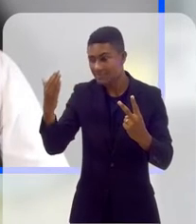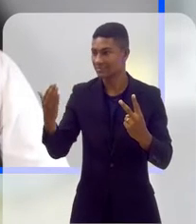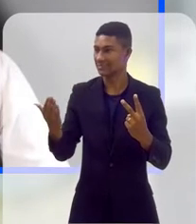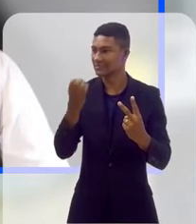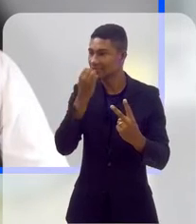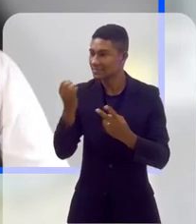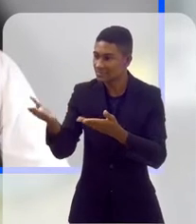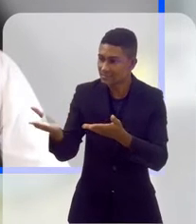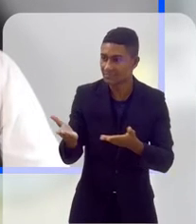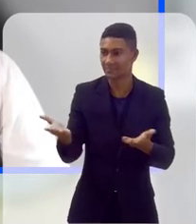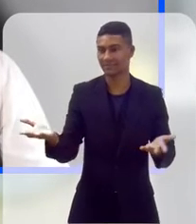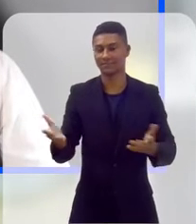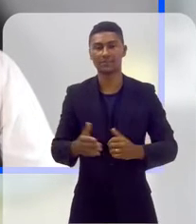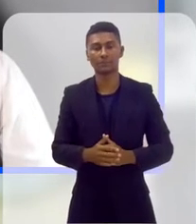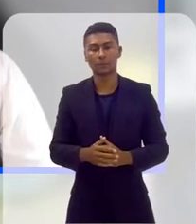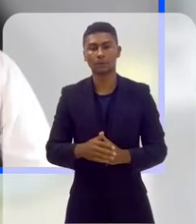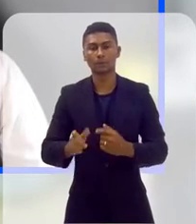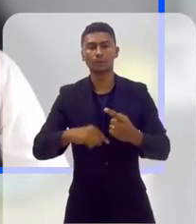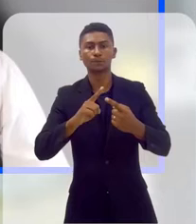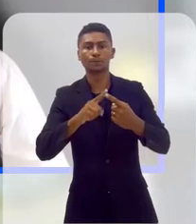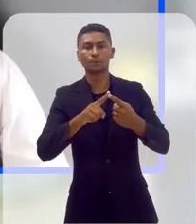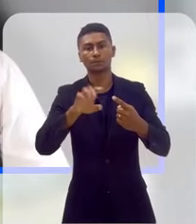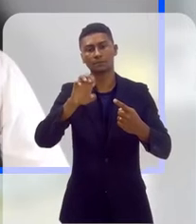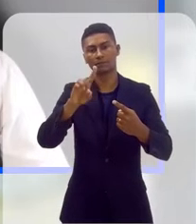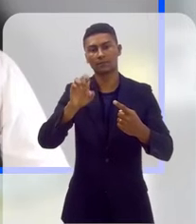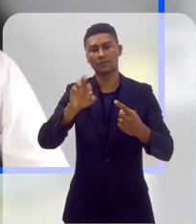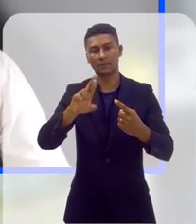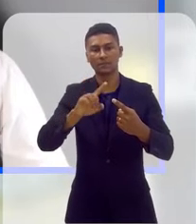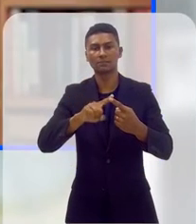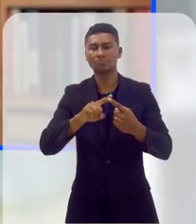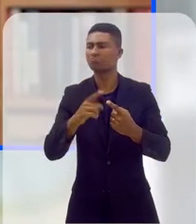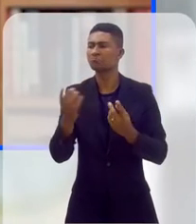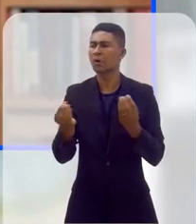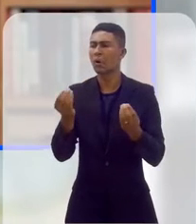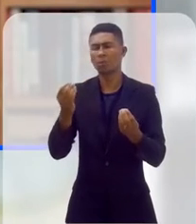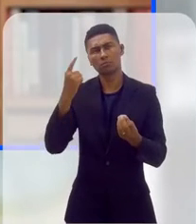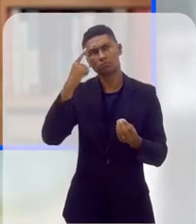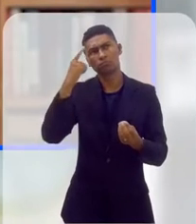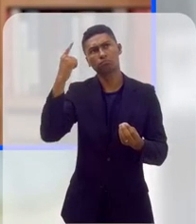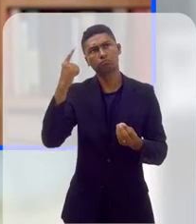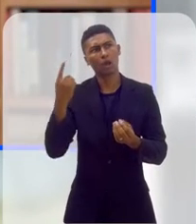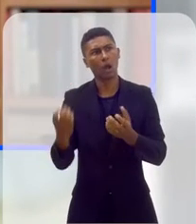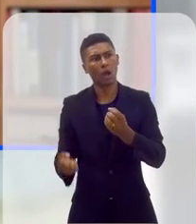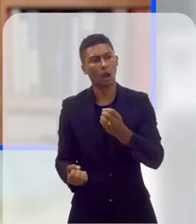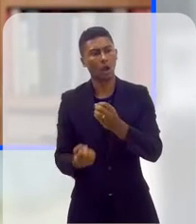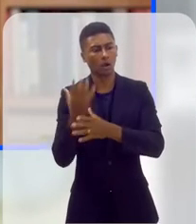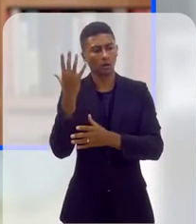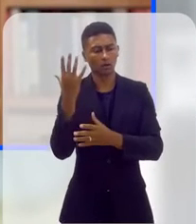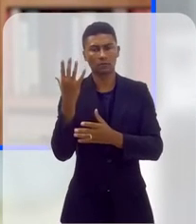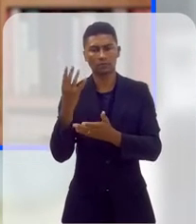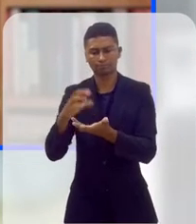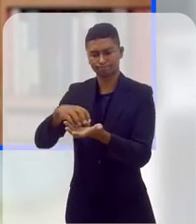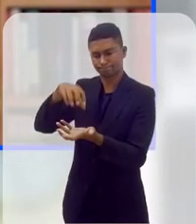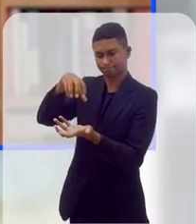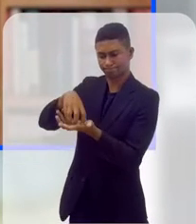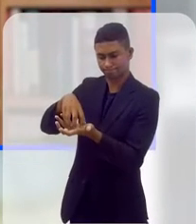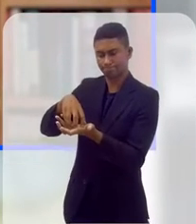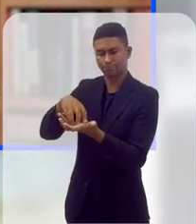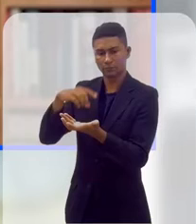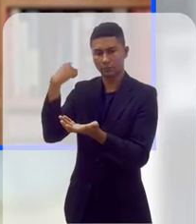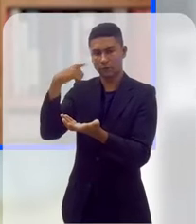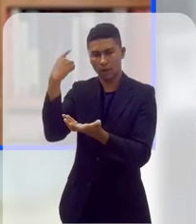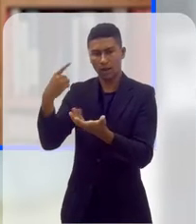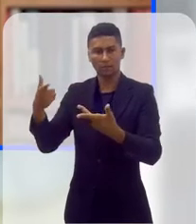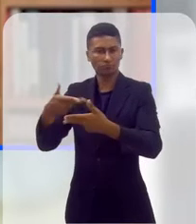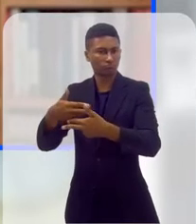Debate. Gostaria de começar com o professor Éder. Como é que surgiu a ideia de criar essa